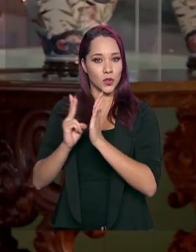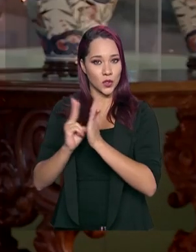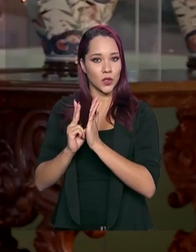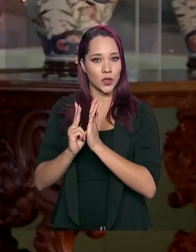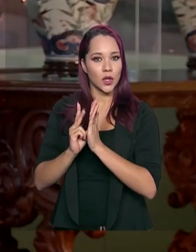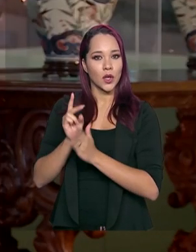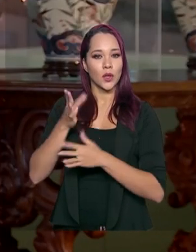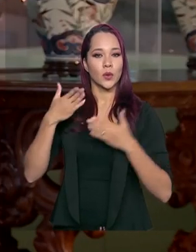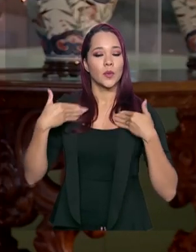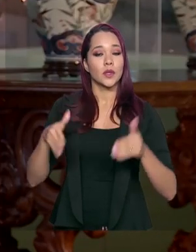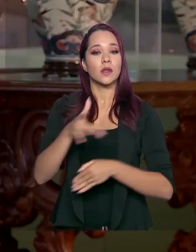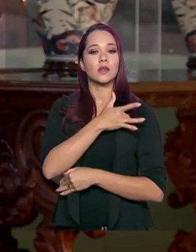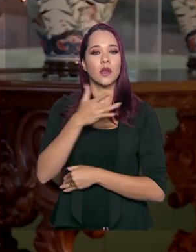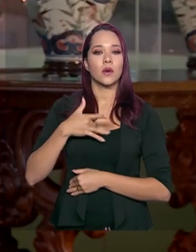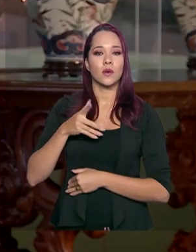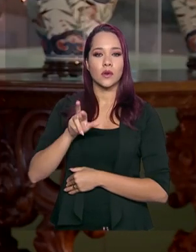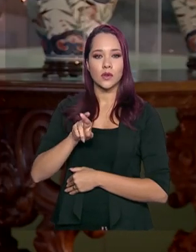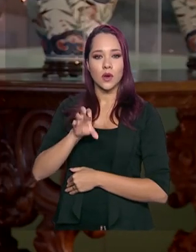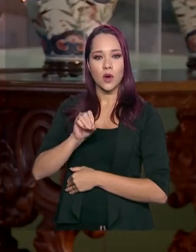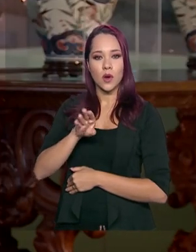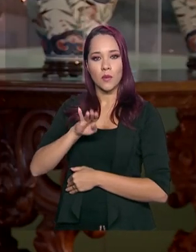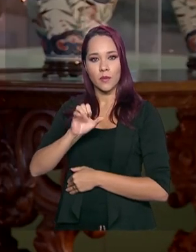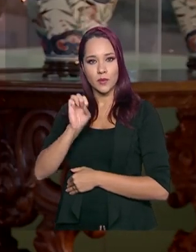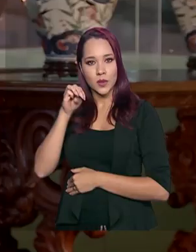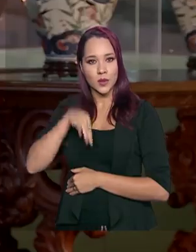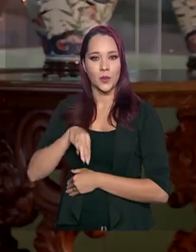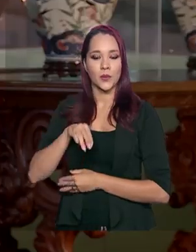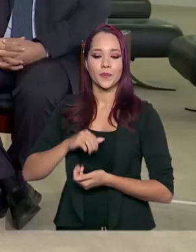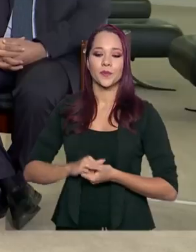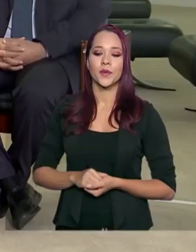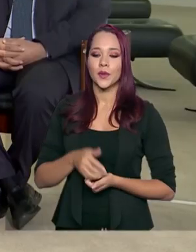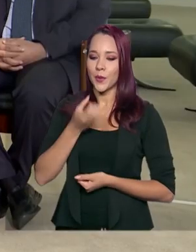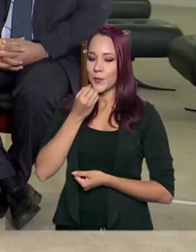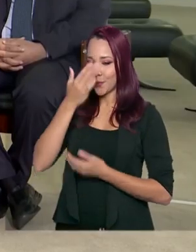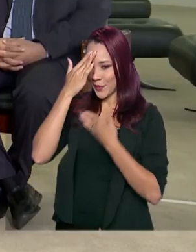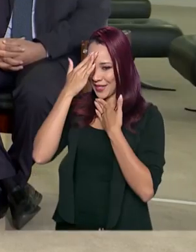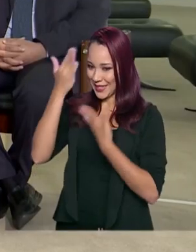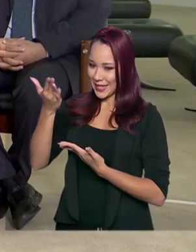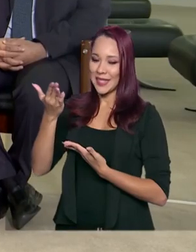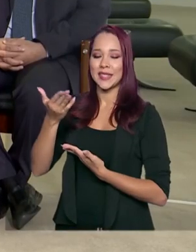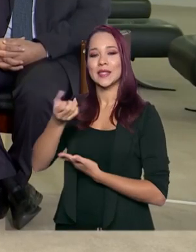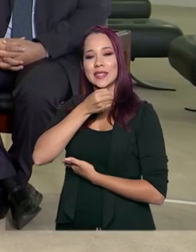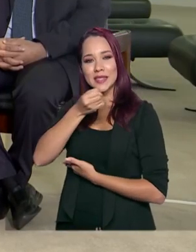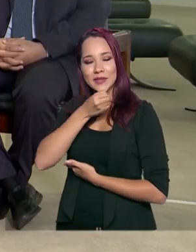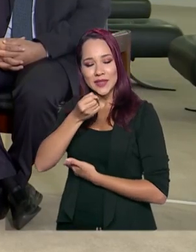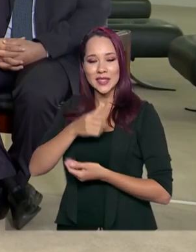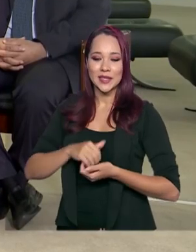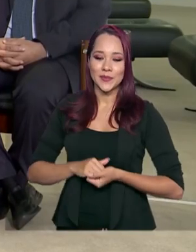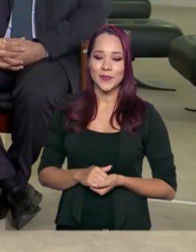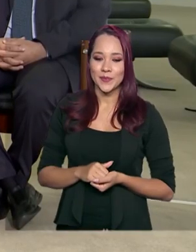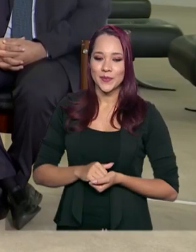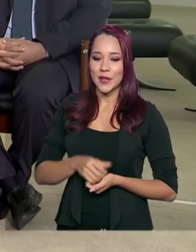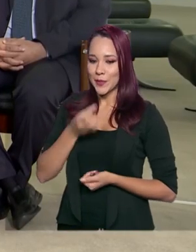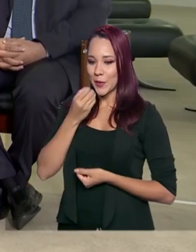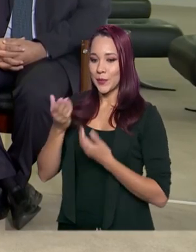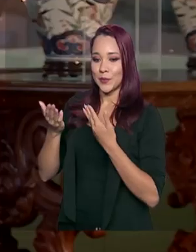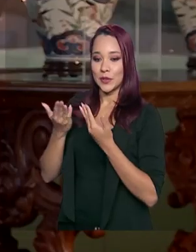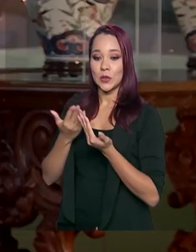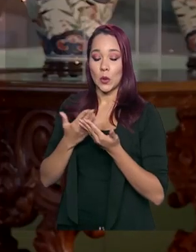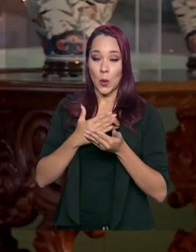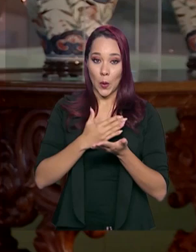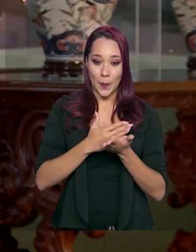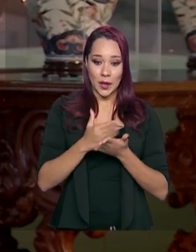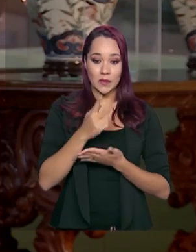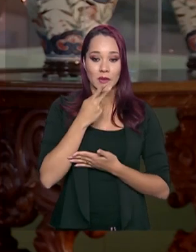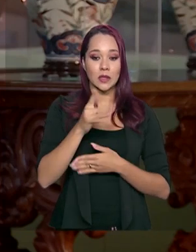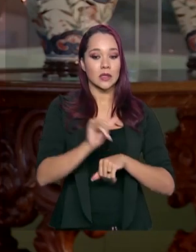do Ministério da Saúde, Robson Santos da Silva. Robson, obrigada pela entrevista. Agradeço. Bom, Robson, a gente conversa falando então de